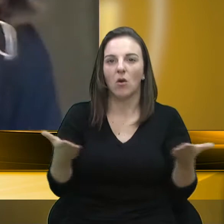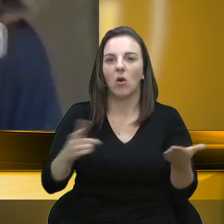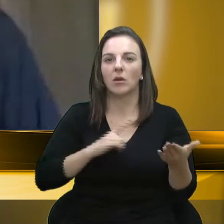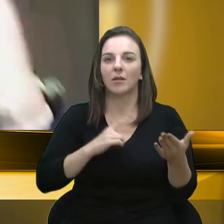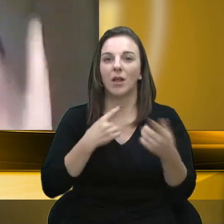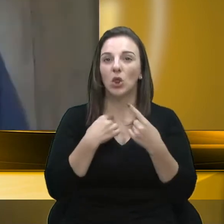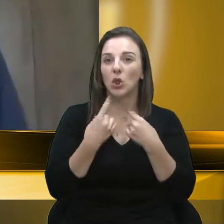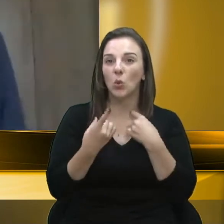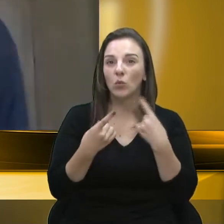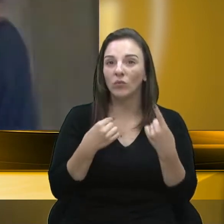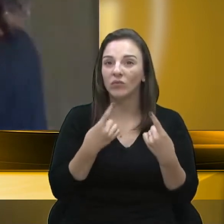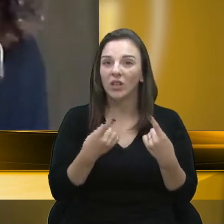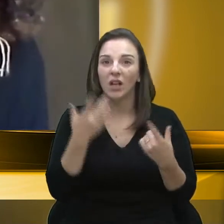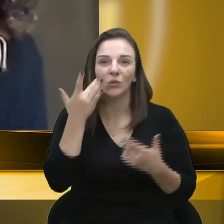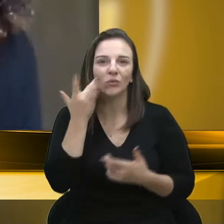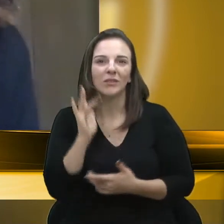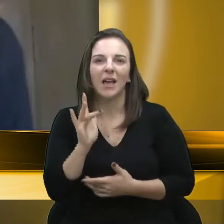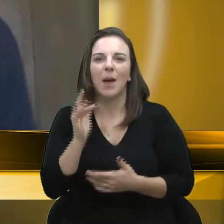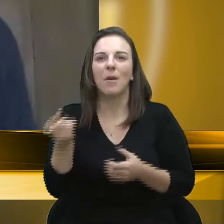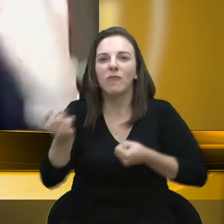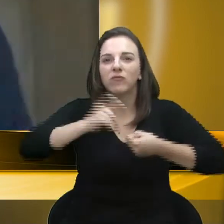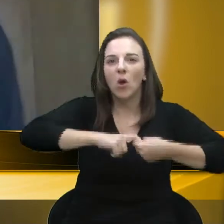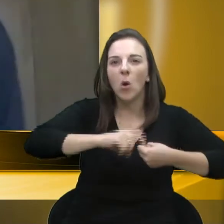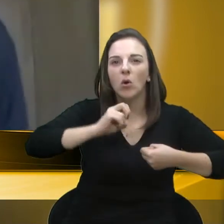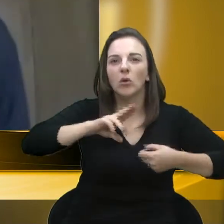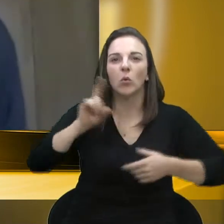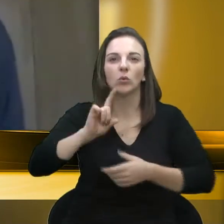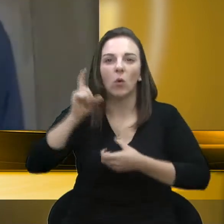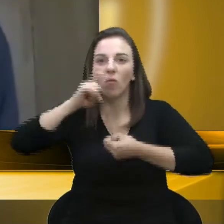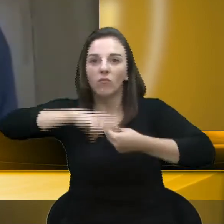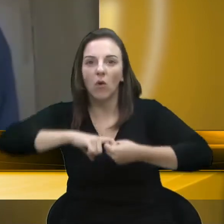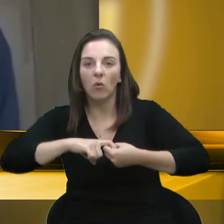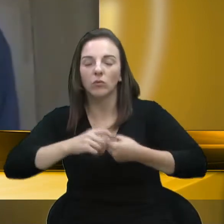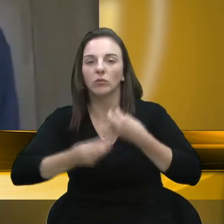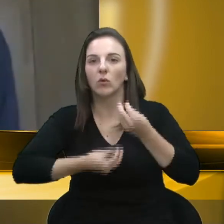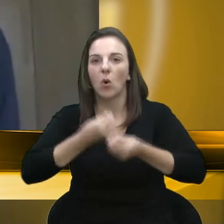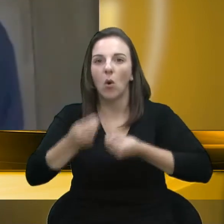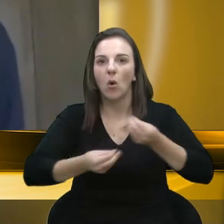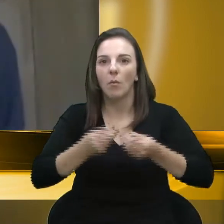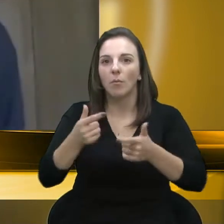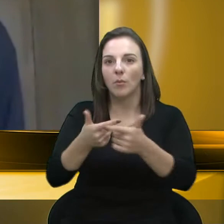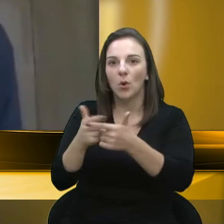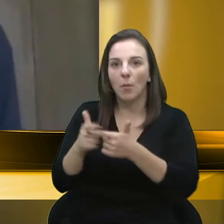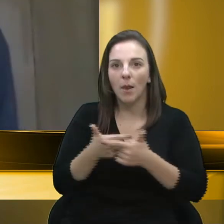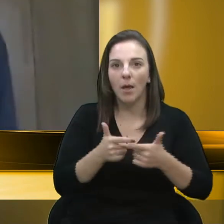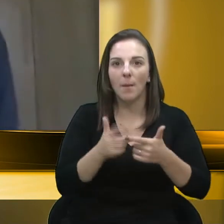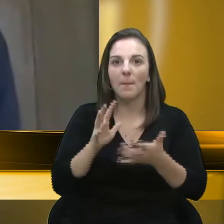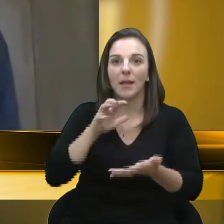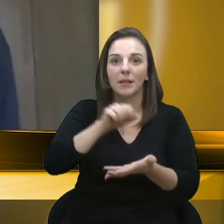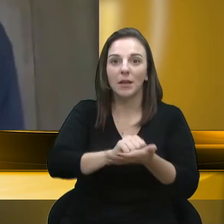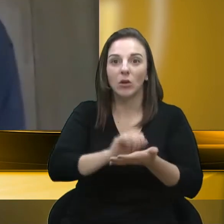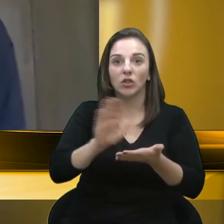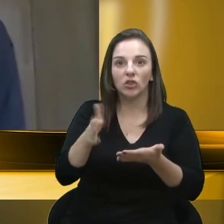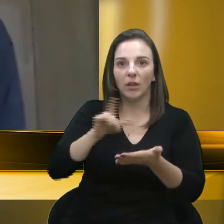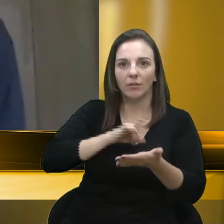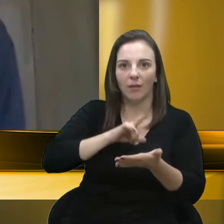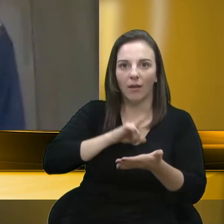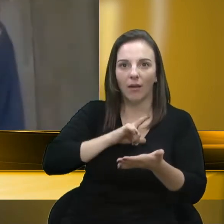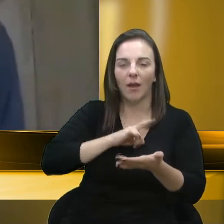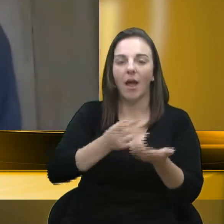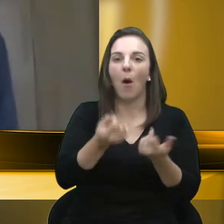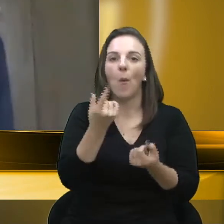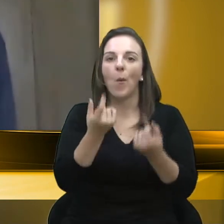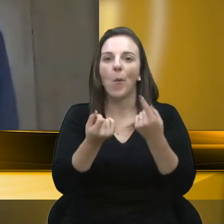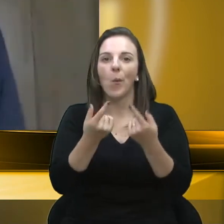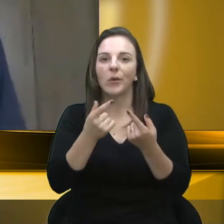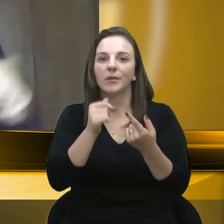incerteza se vai voltar, se não vai voltar. A gente vê que tem problema com as matrículas já realizadas. Muitas ainda não conseguiram